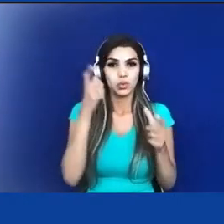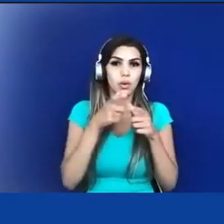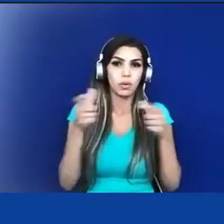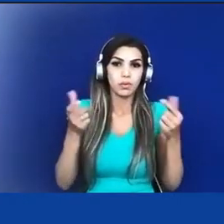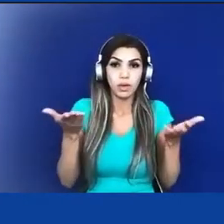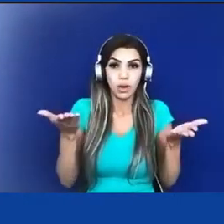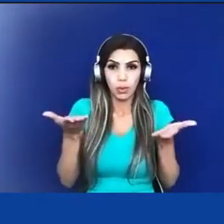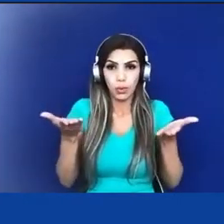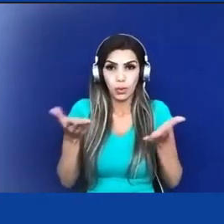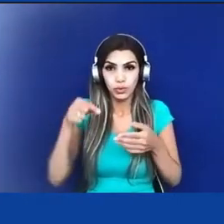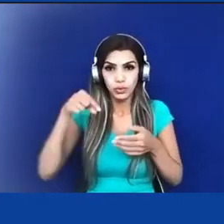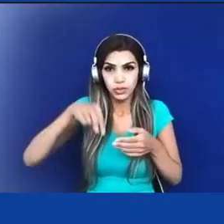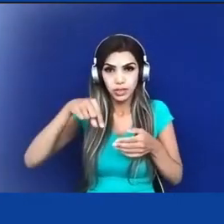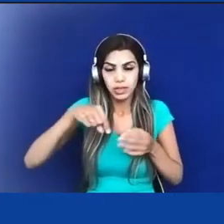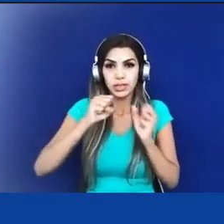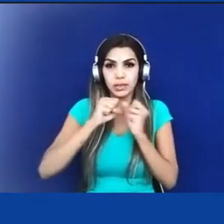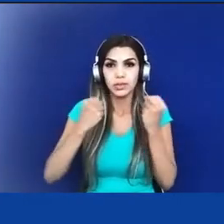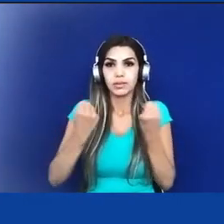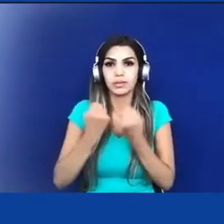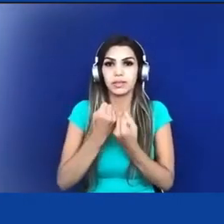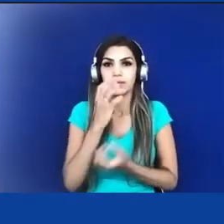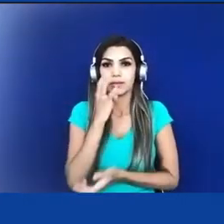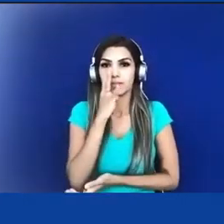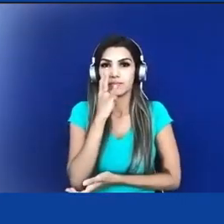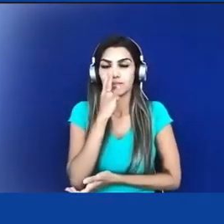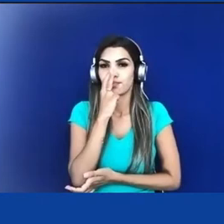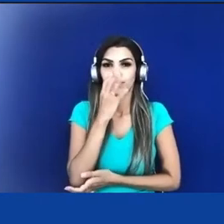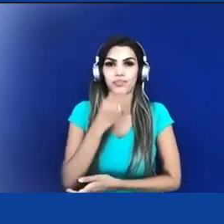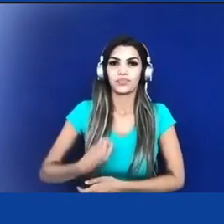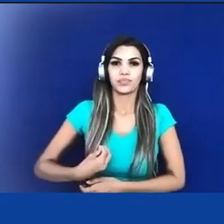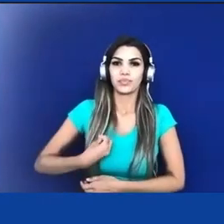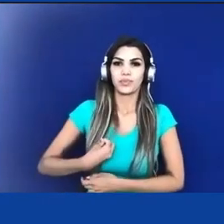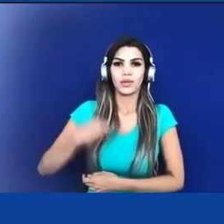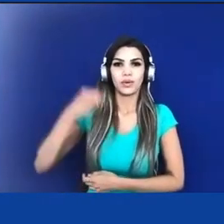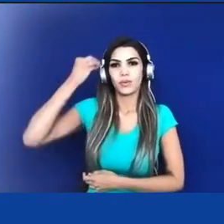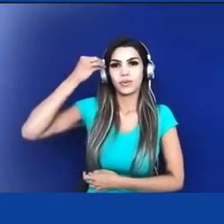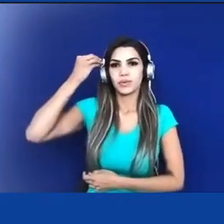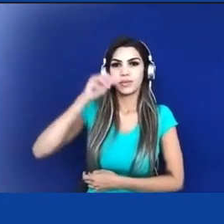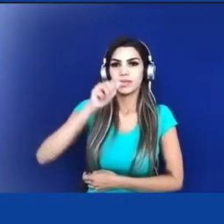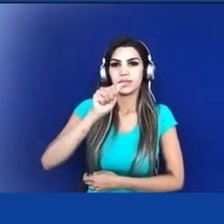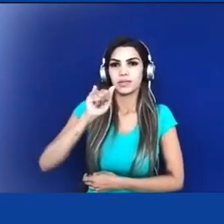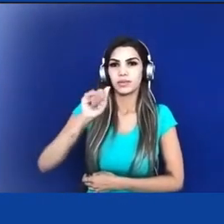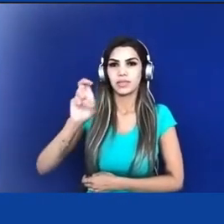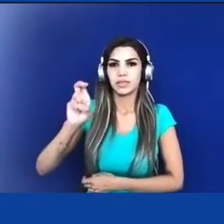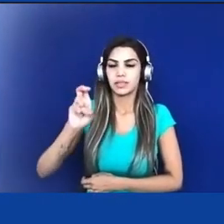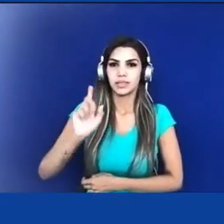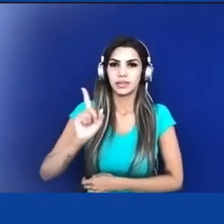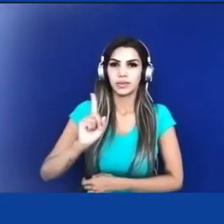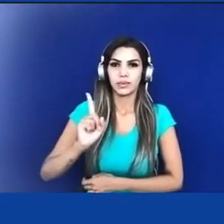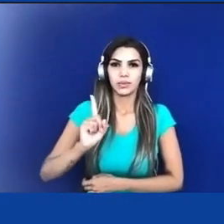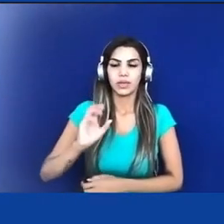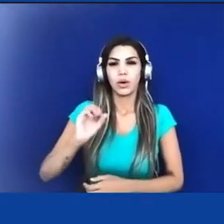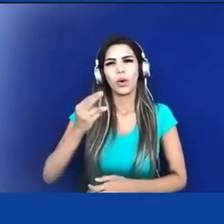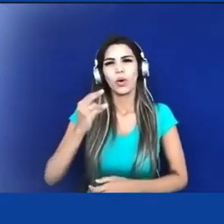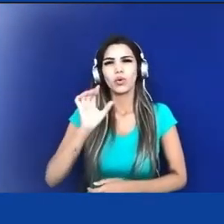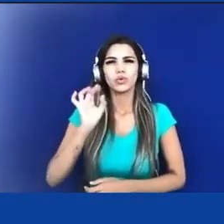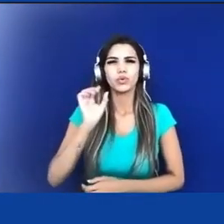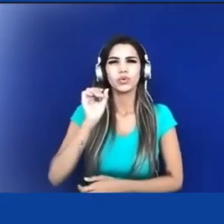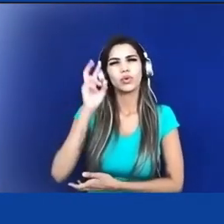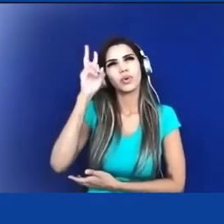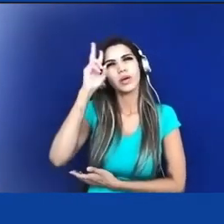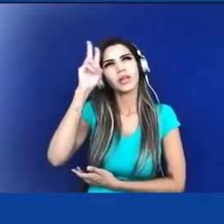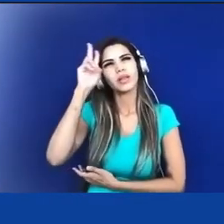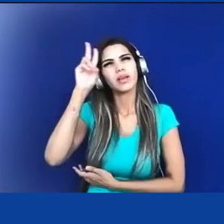não tenha vivido o AI-5 ou tenha dele apenas uma memória muito longínqua.